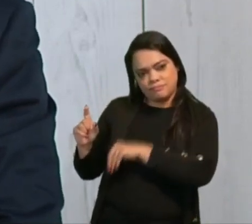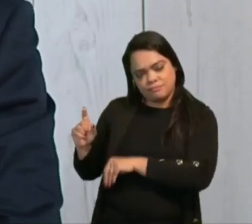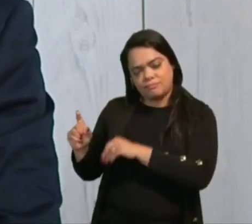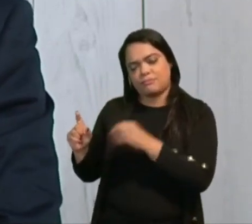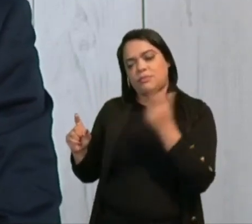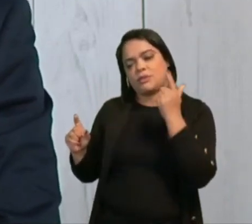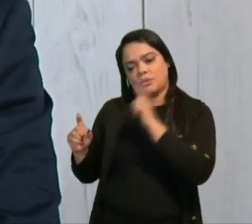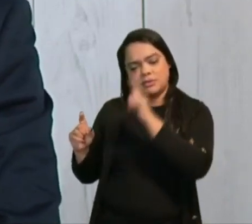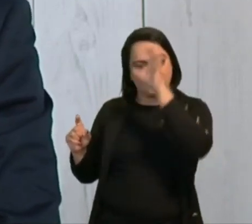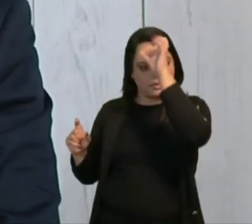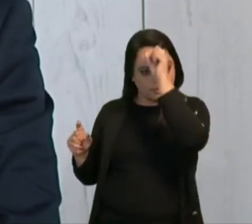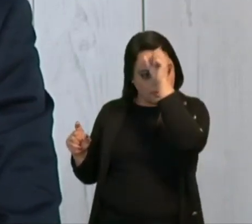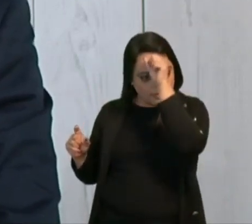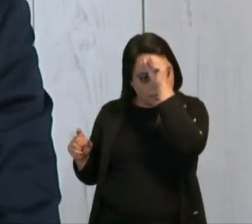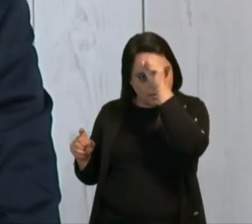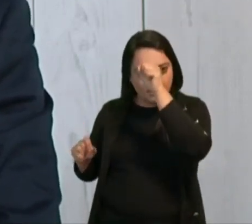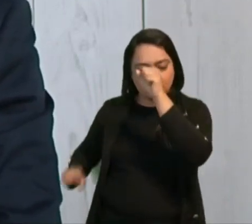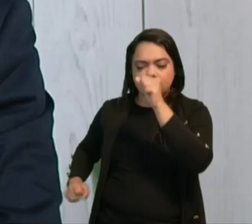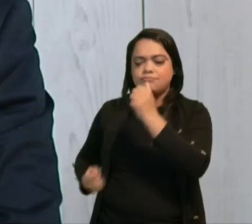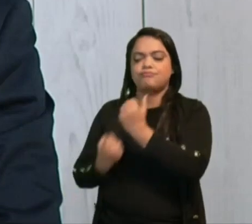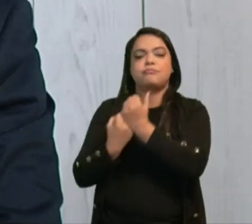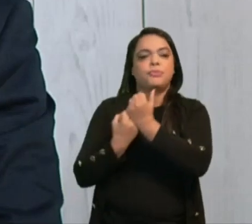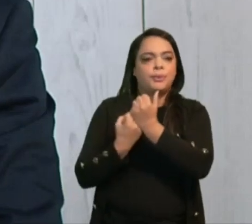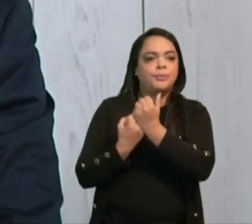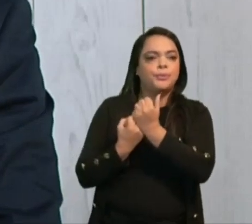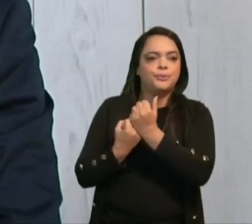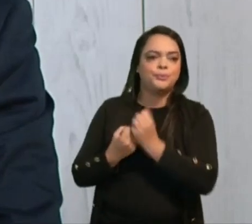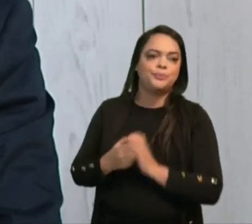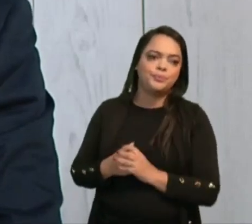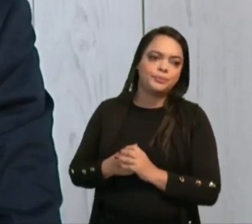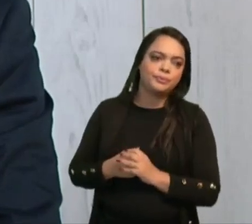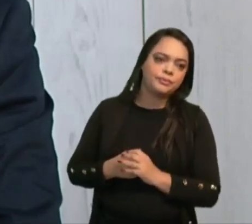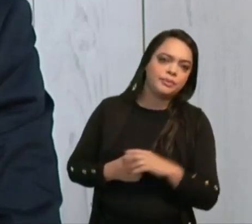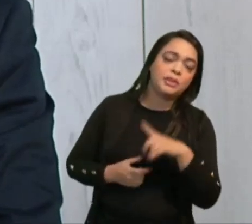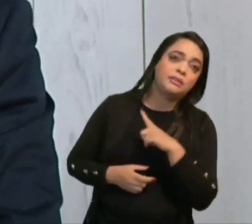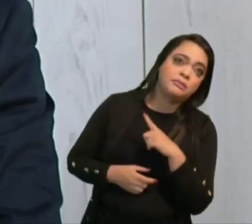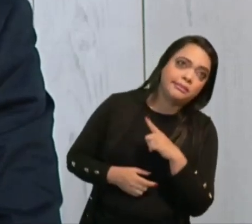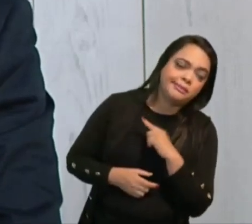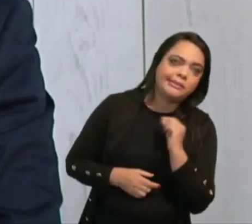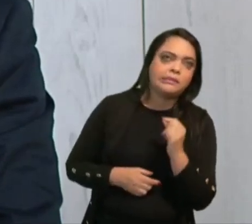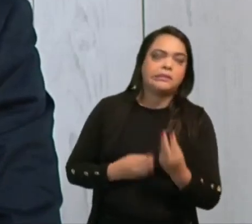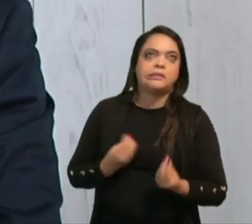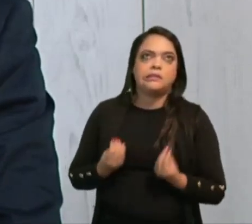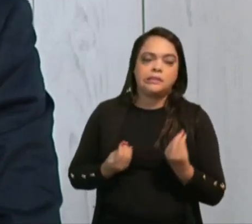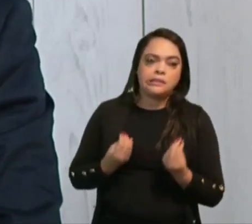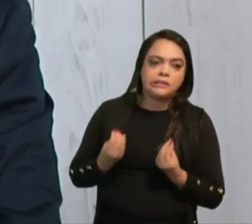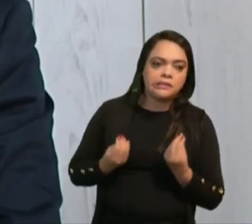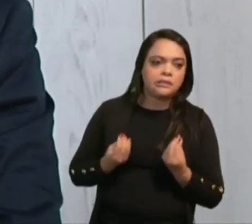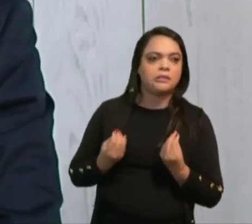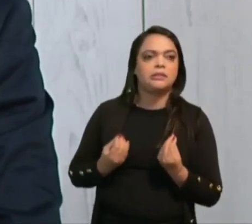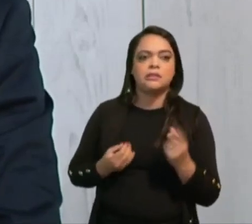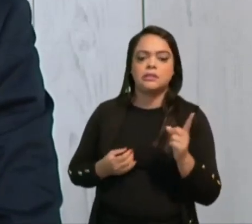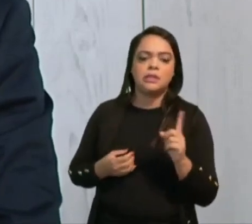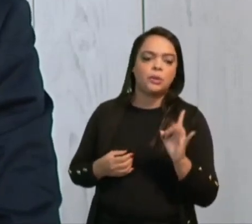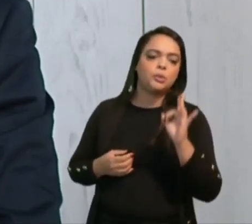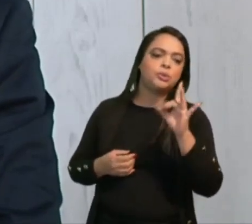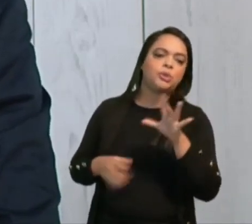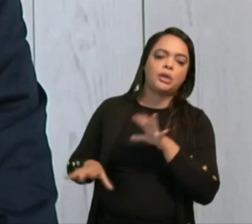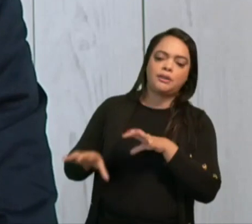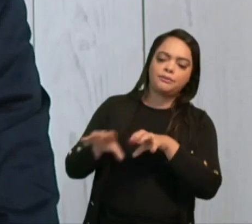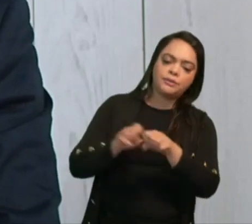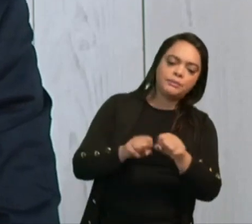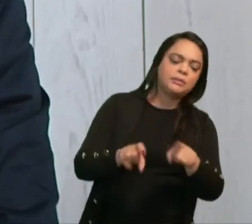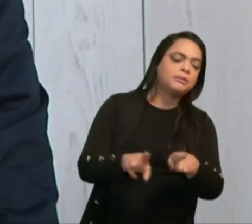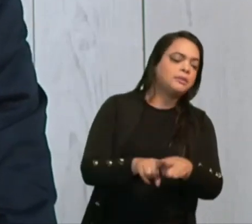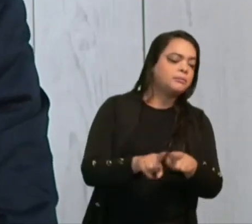com a aprendizagem para a subsistência. Então, tem o aspecto não apenas da formação, mas